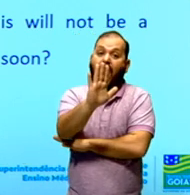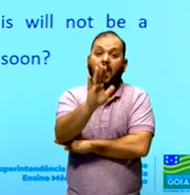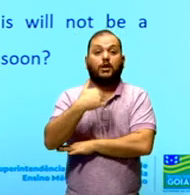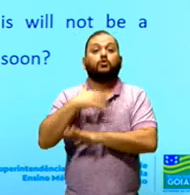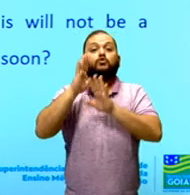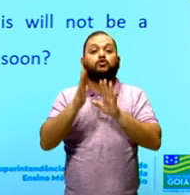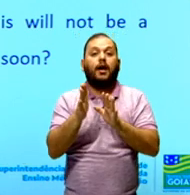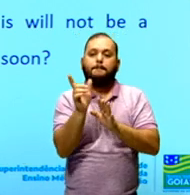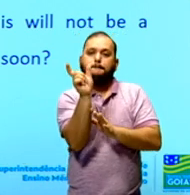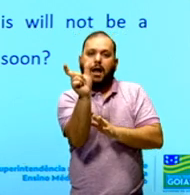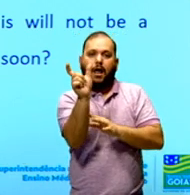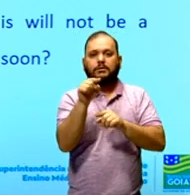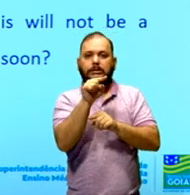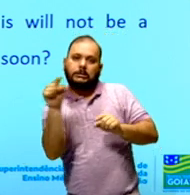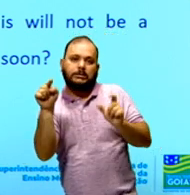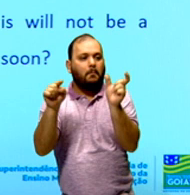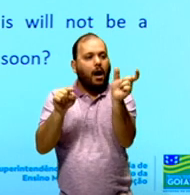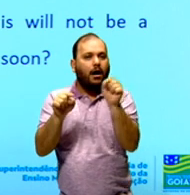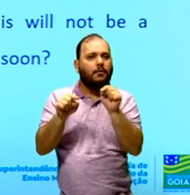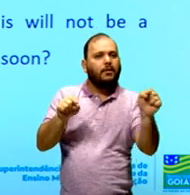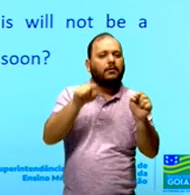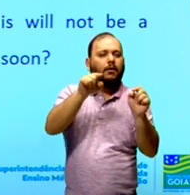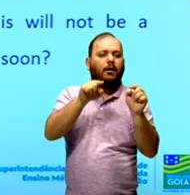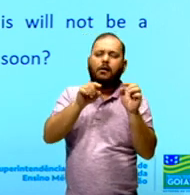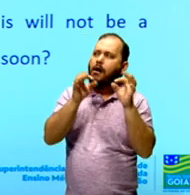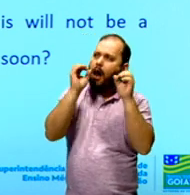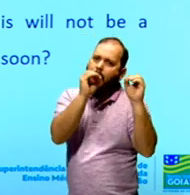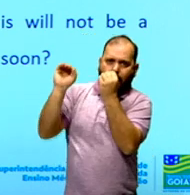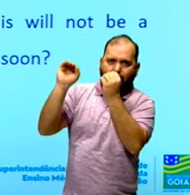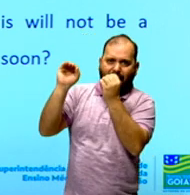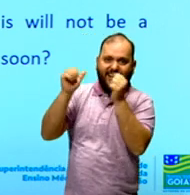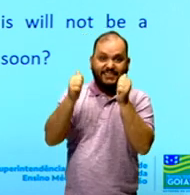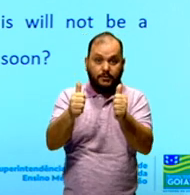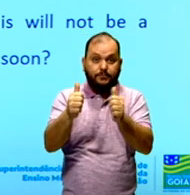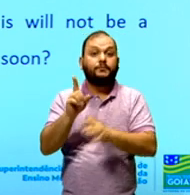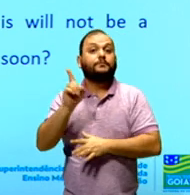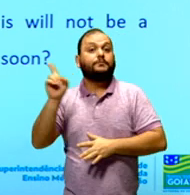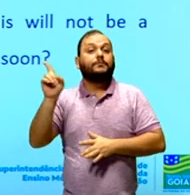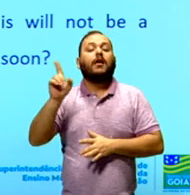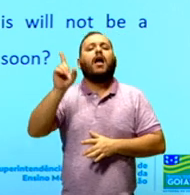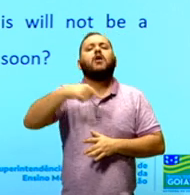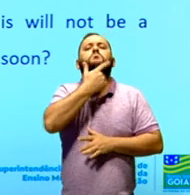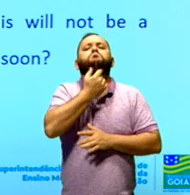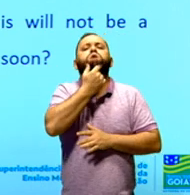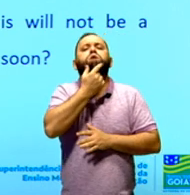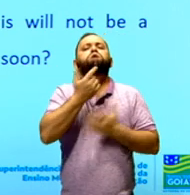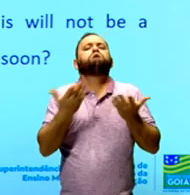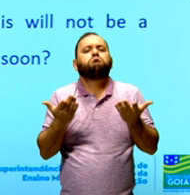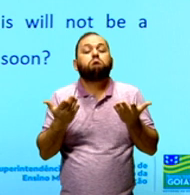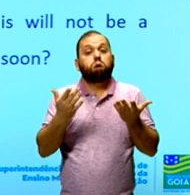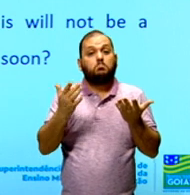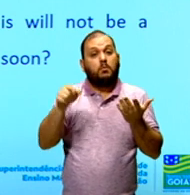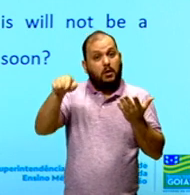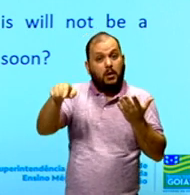chamar a atenção de vocês. Então, essa imagem aqui é do Prime Minister Boris Johnson. E